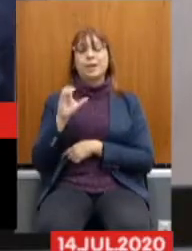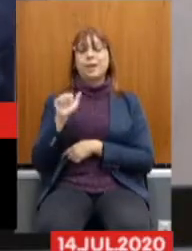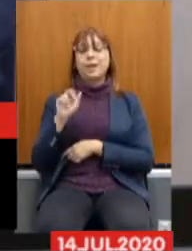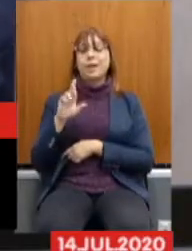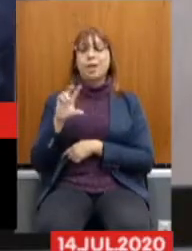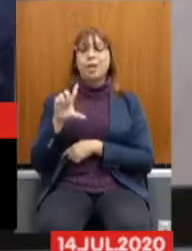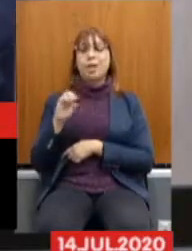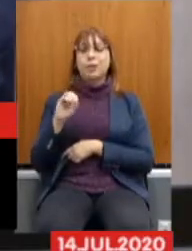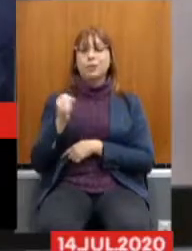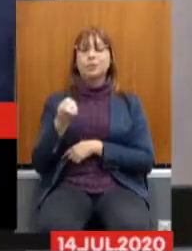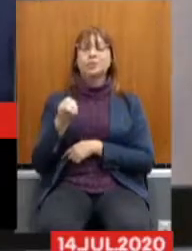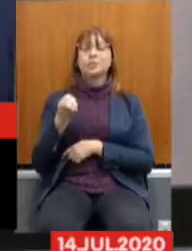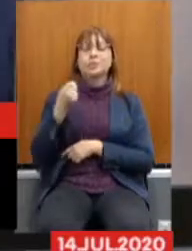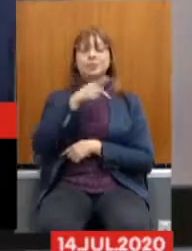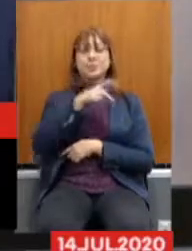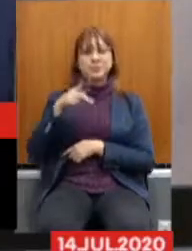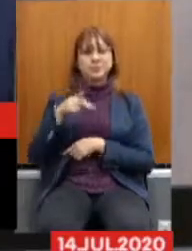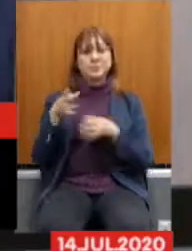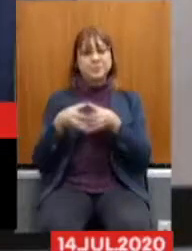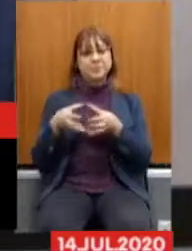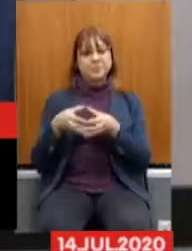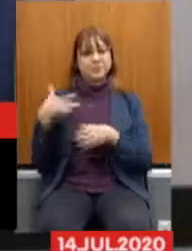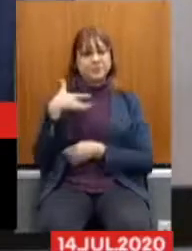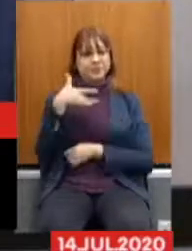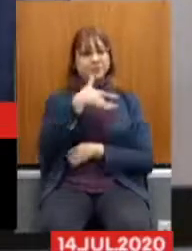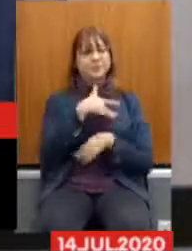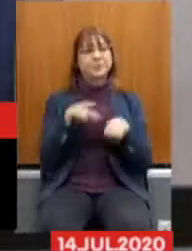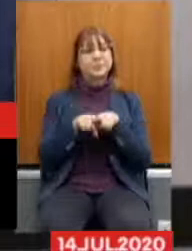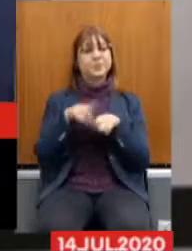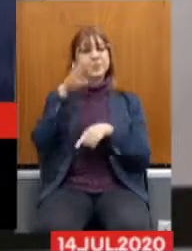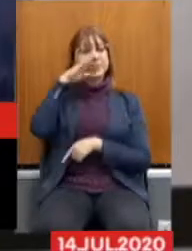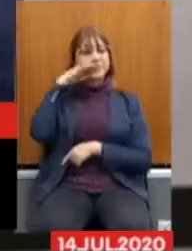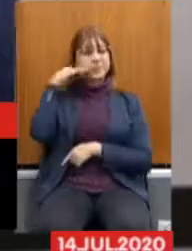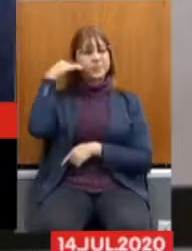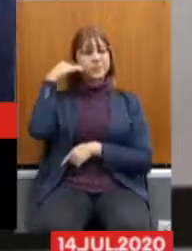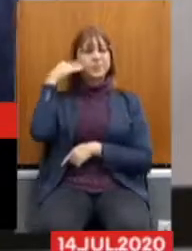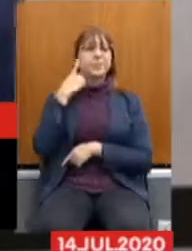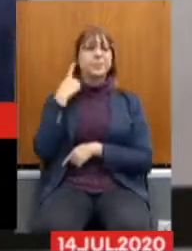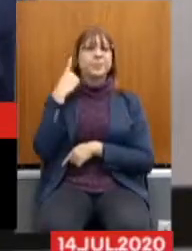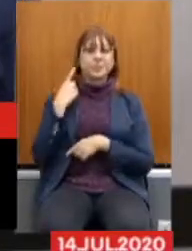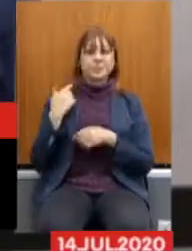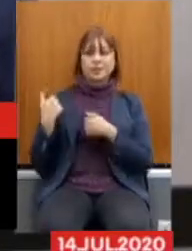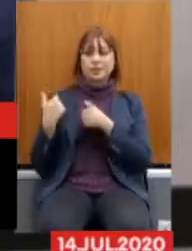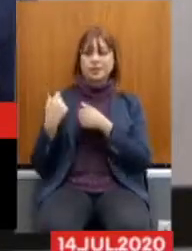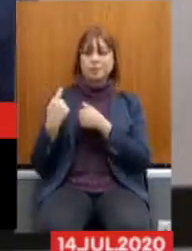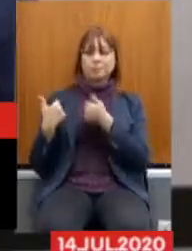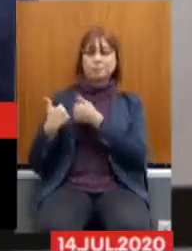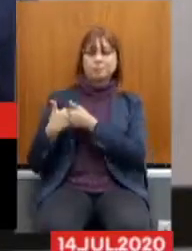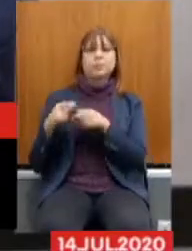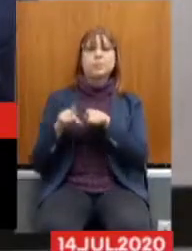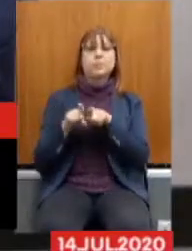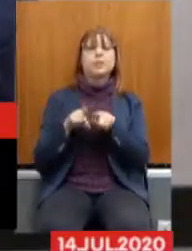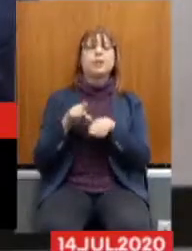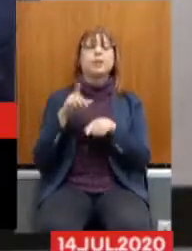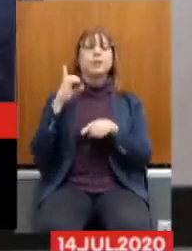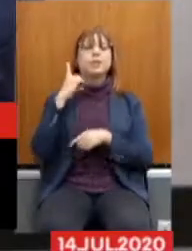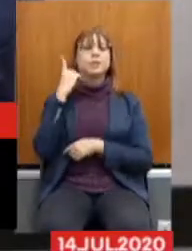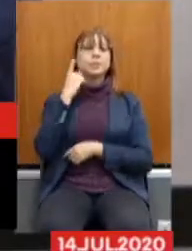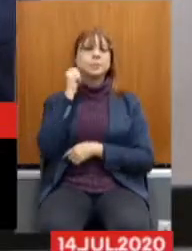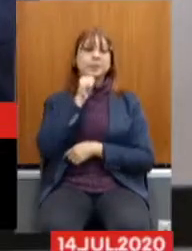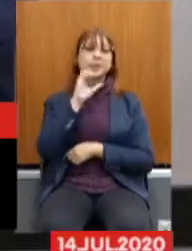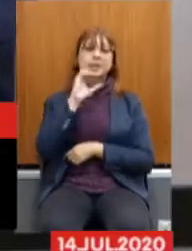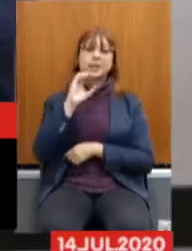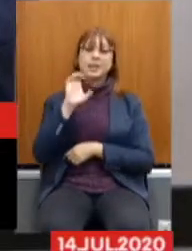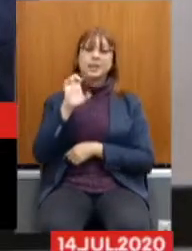presidente da Comissão de Saúde, Beatriz Siqueira aqui do meu lado. Celise Laviola. Um